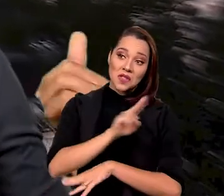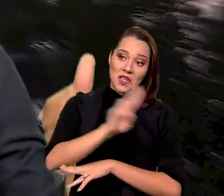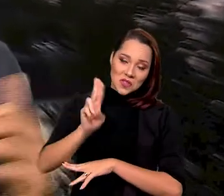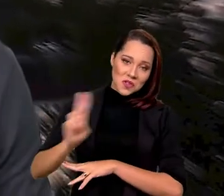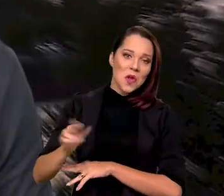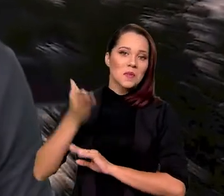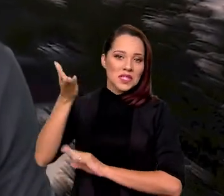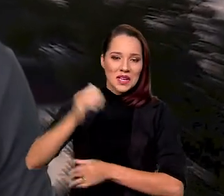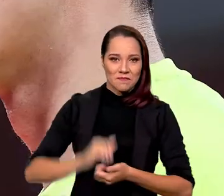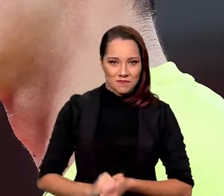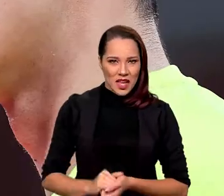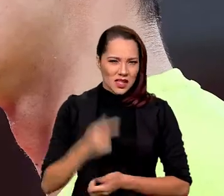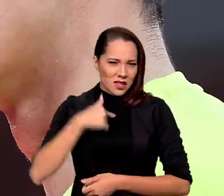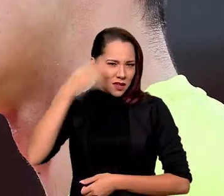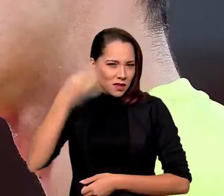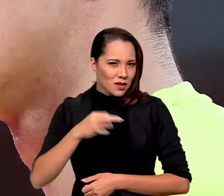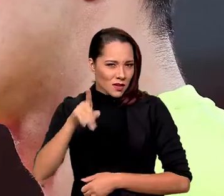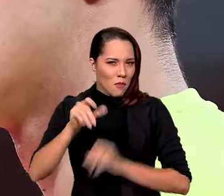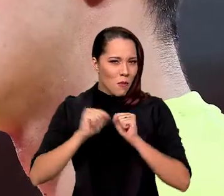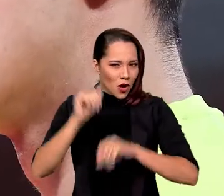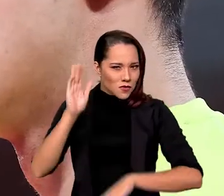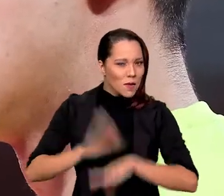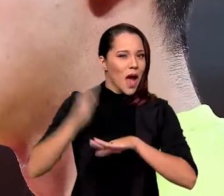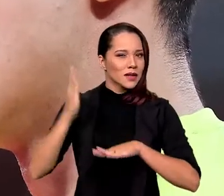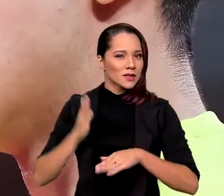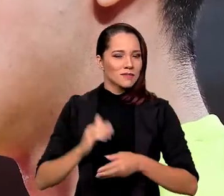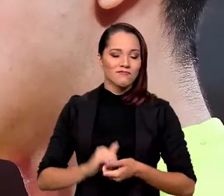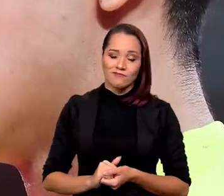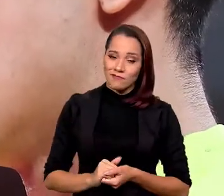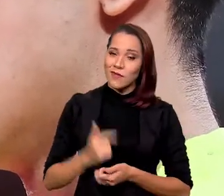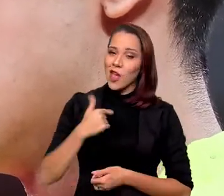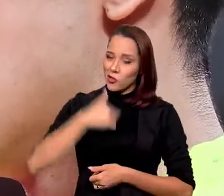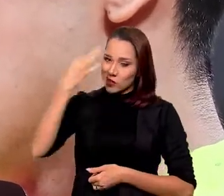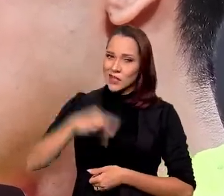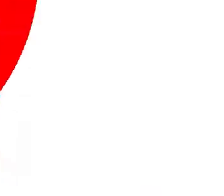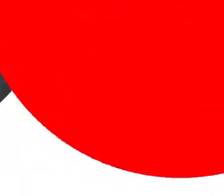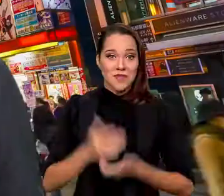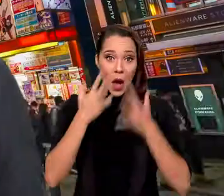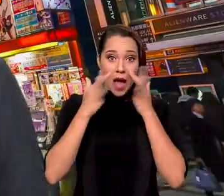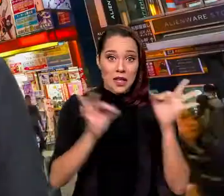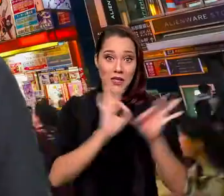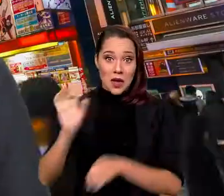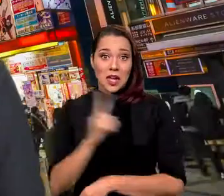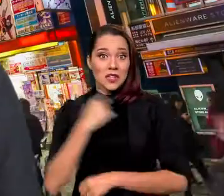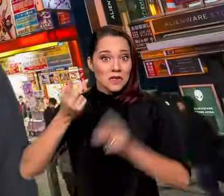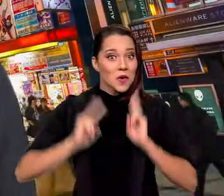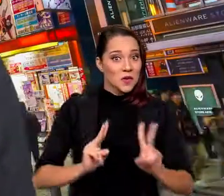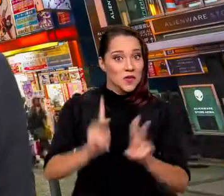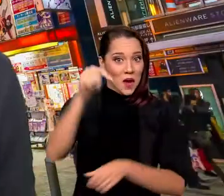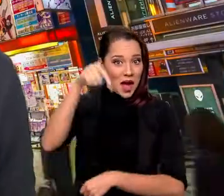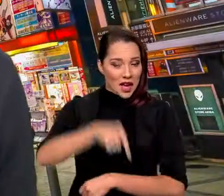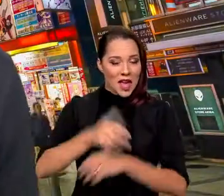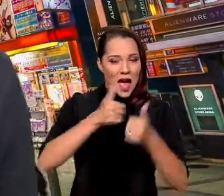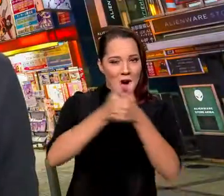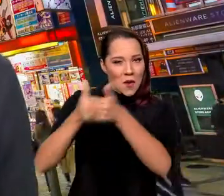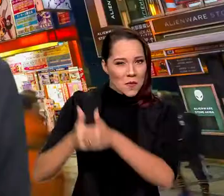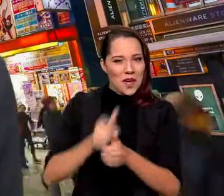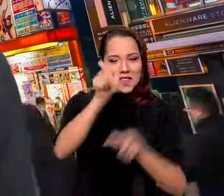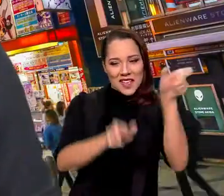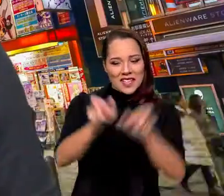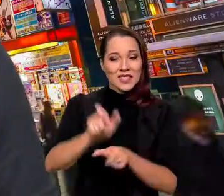alguns desses nomes por lá. E você duvida que eles podem ir ainda mais longe? Eu não. Então fica ligado que a gente vai seguir aqui